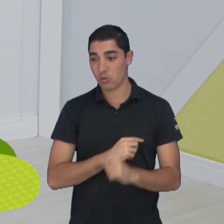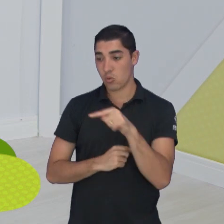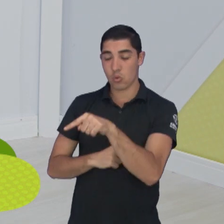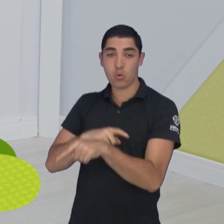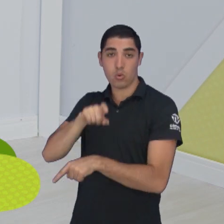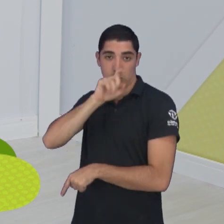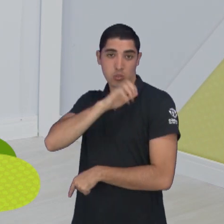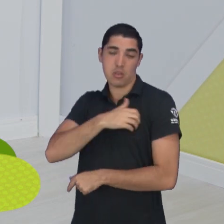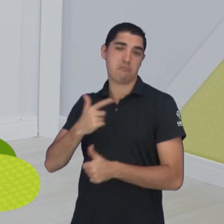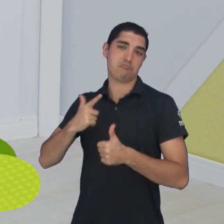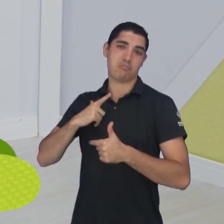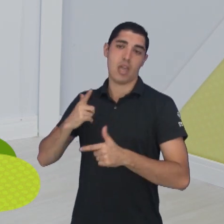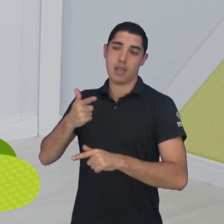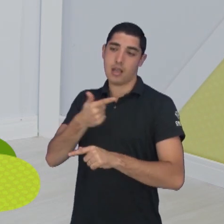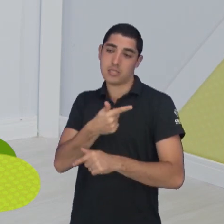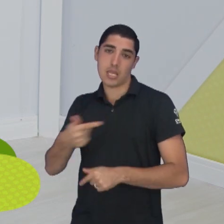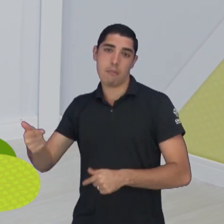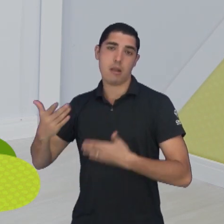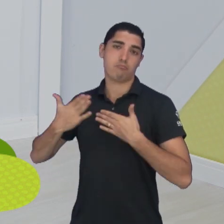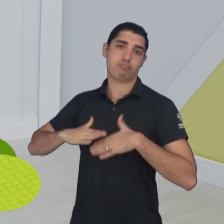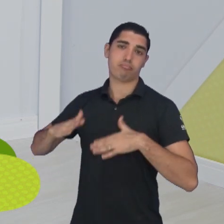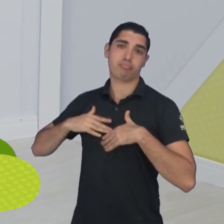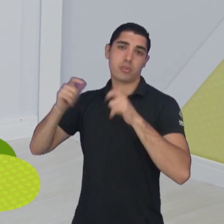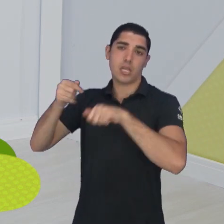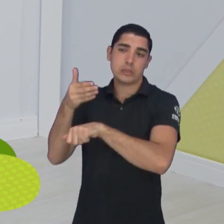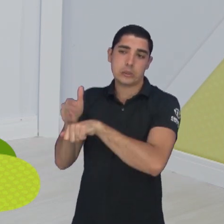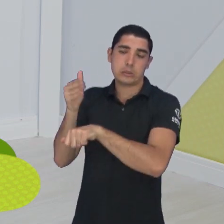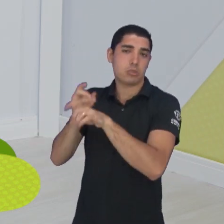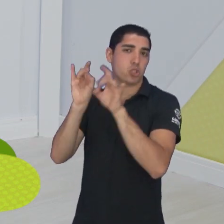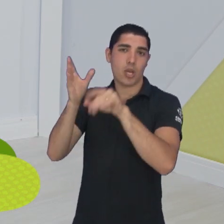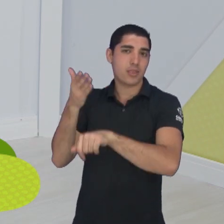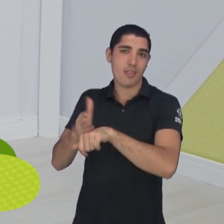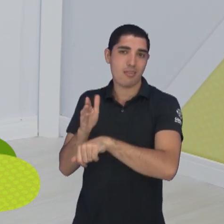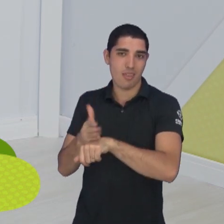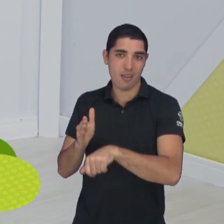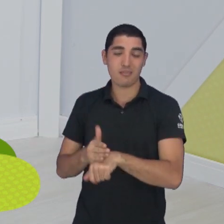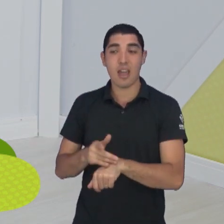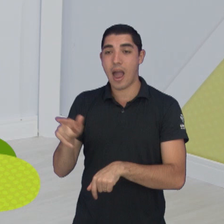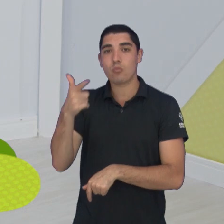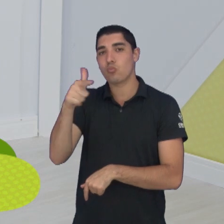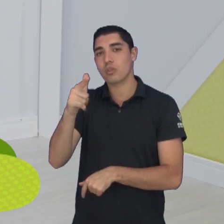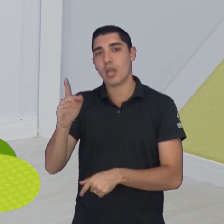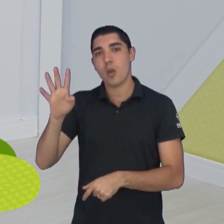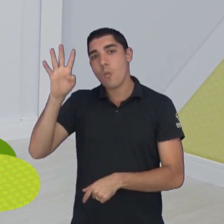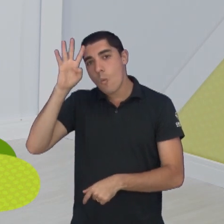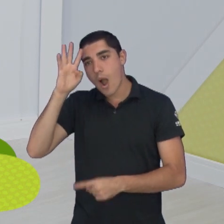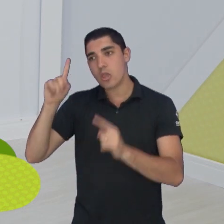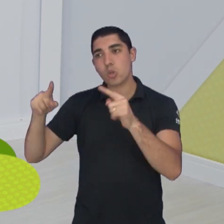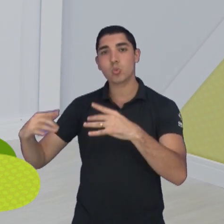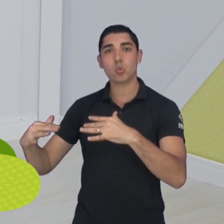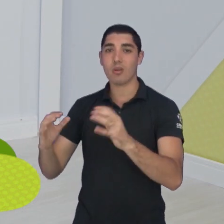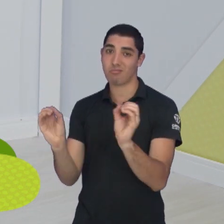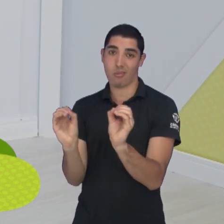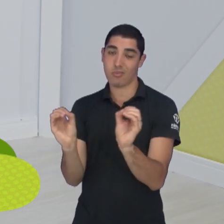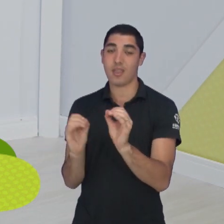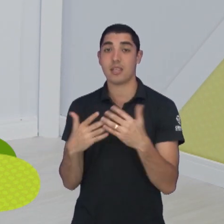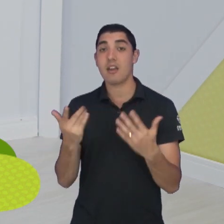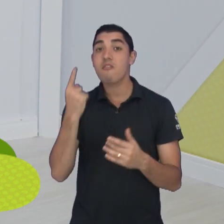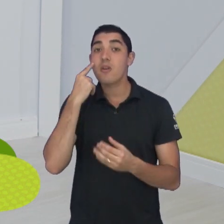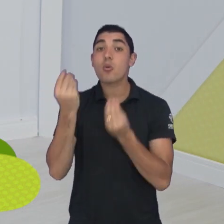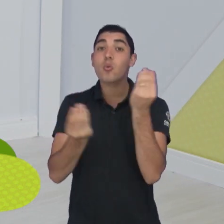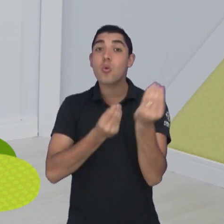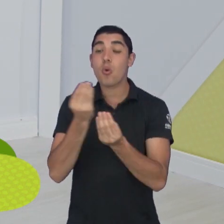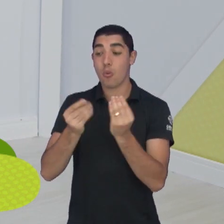a Copa do Brasil. E ele vai estar mais descansado, porque não vai ter jogo no meio de semana. Vamos ver como é que vai acontecer o reencontro